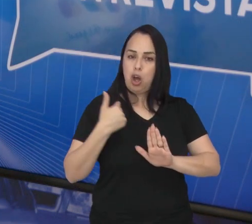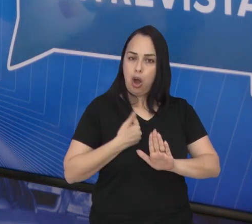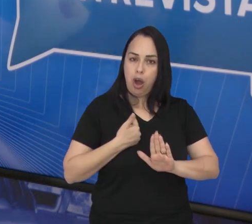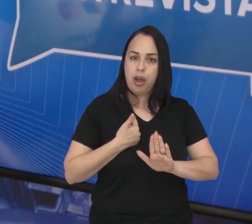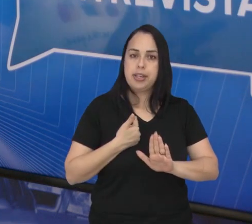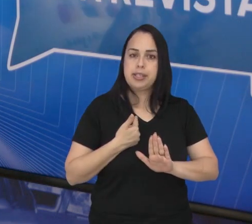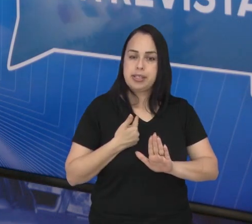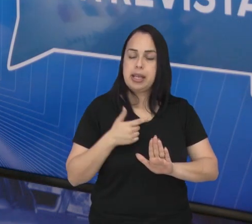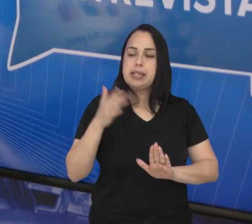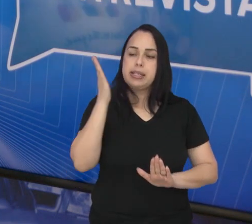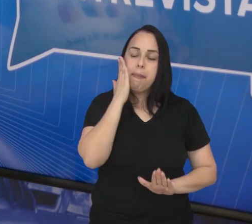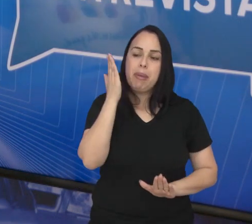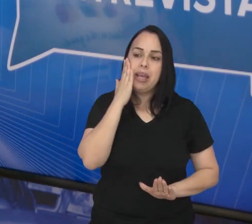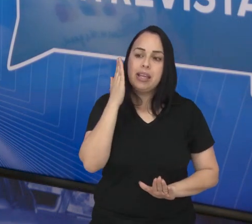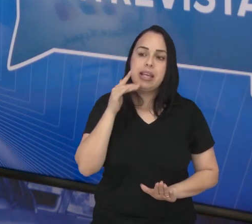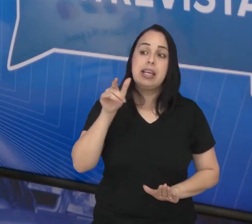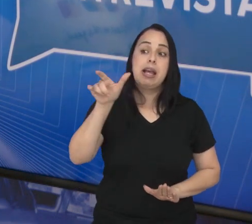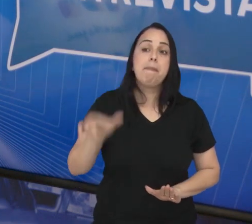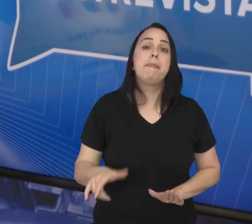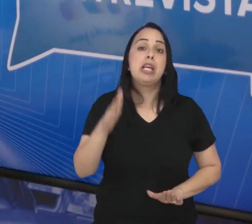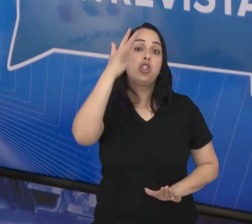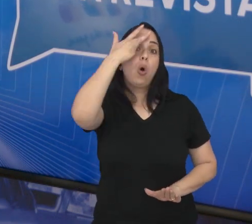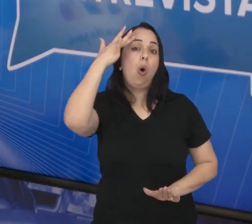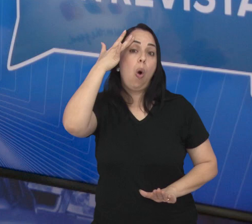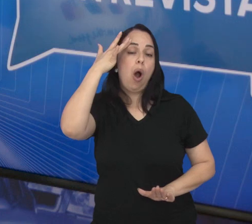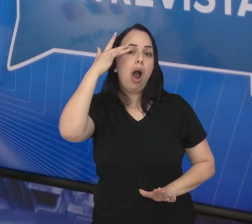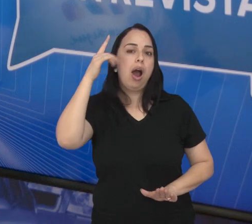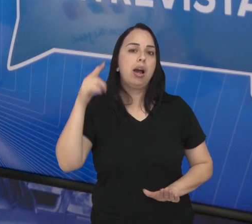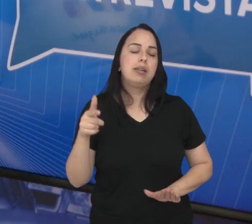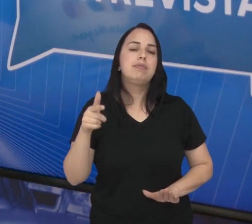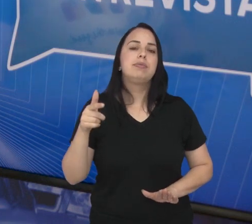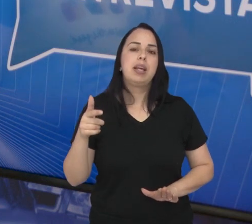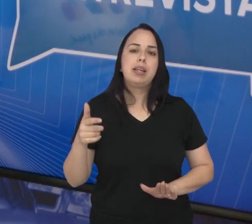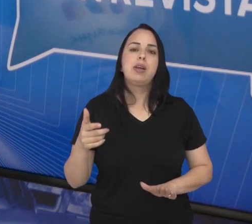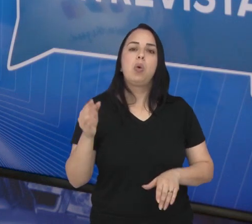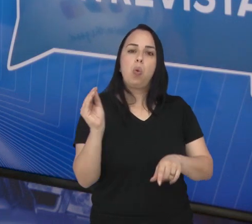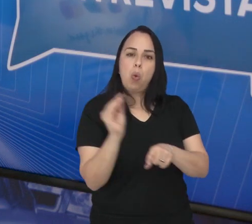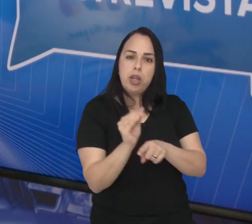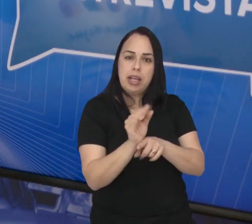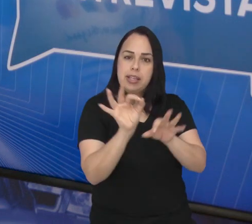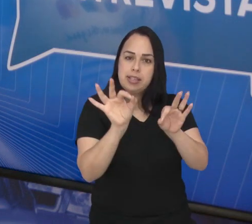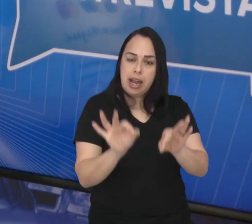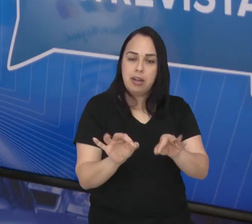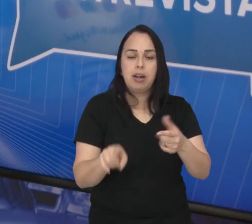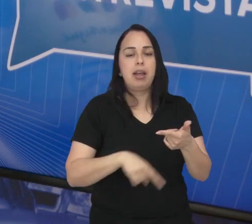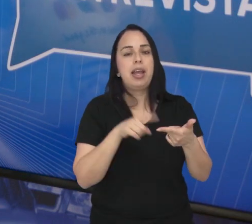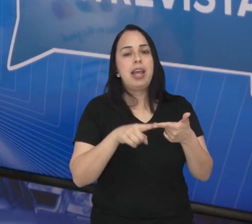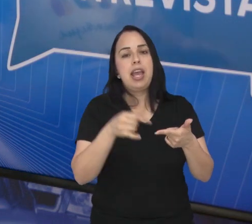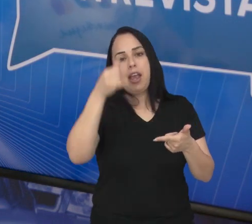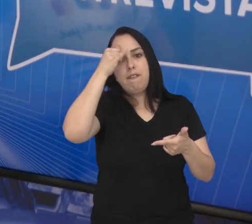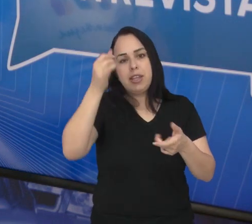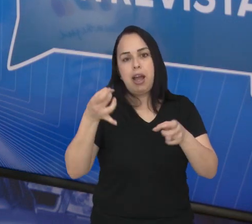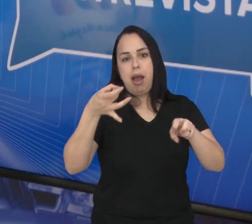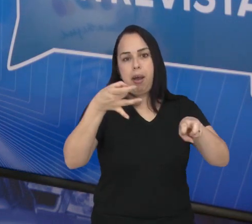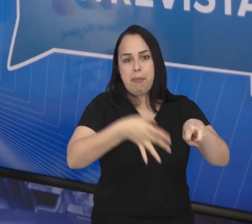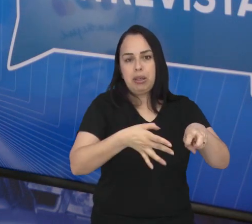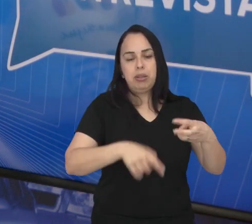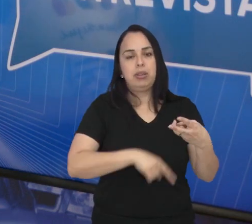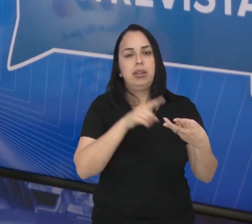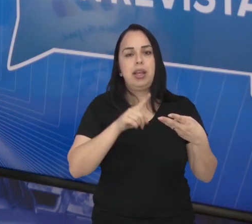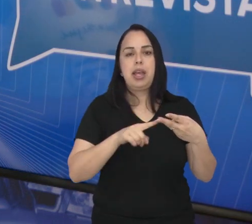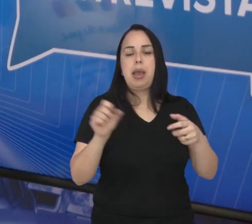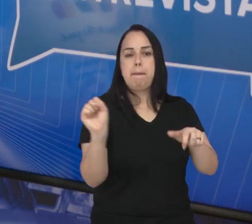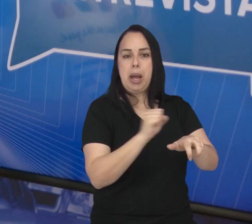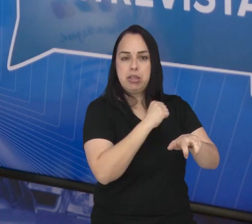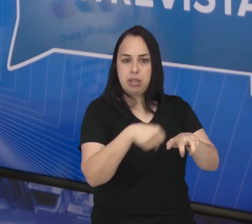a posse responsável, acima de tudo, bem como, né? Diminuir o abandono e as situações